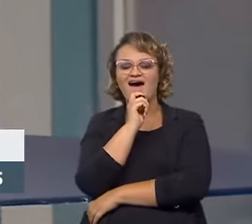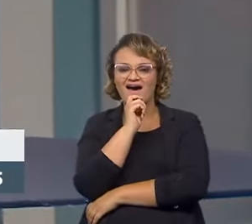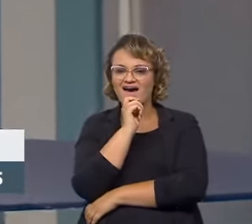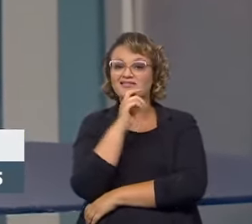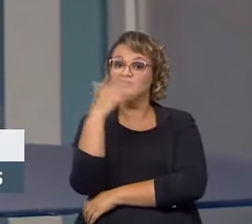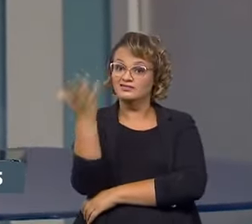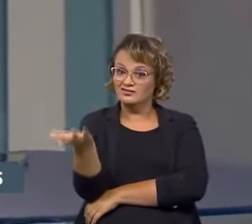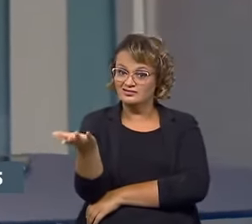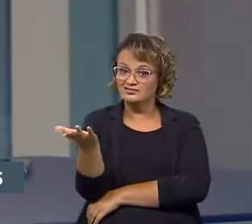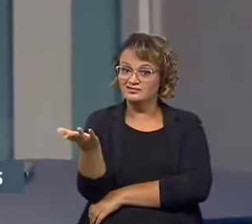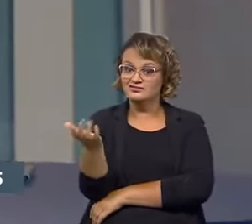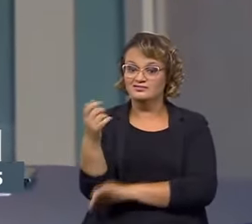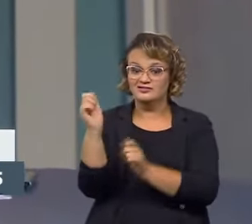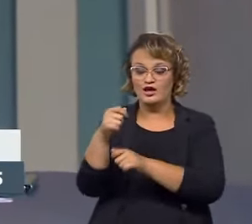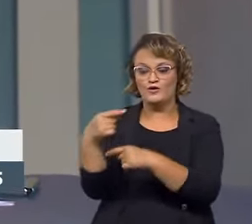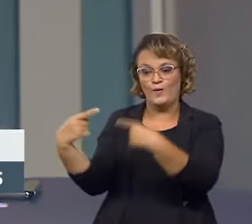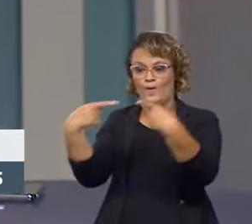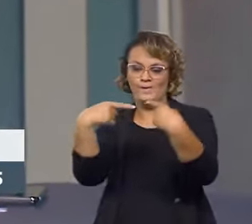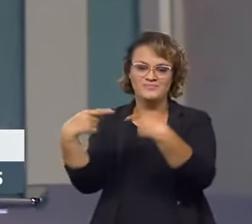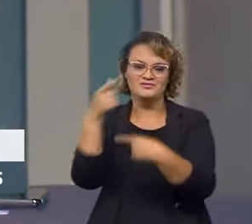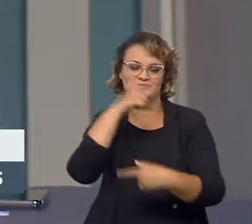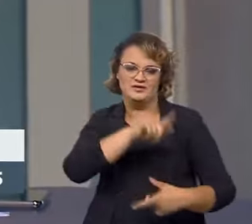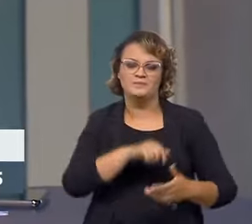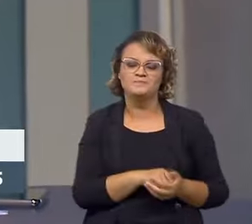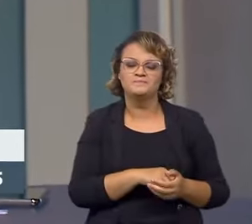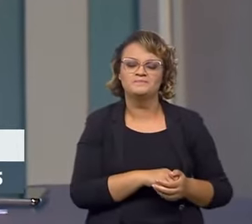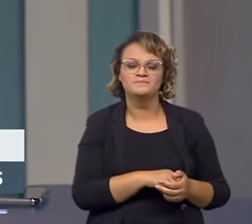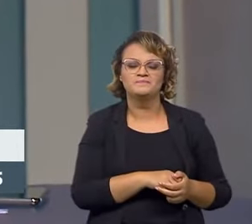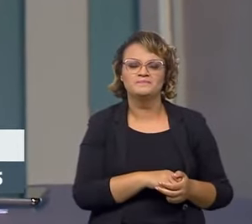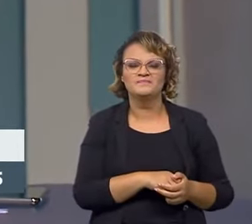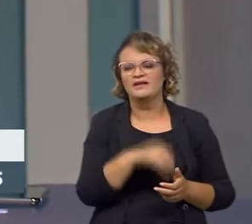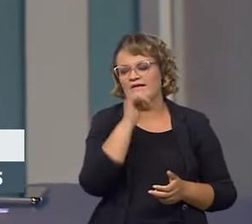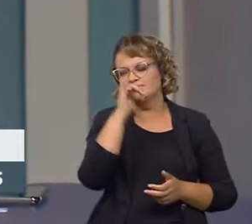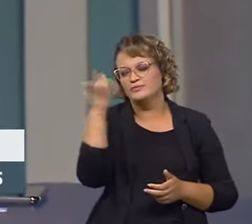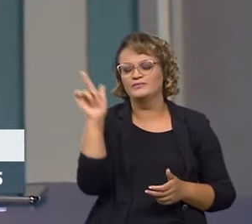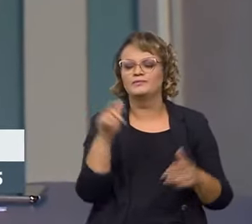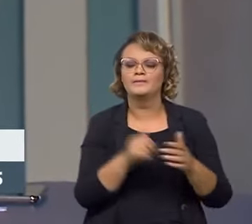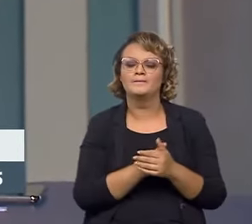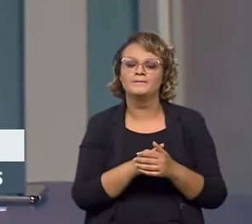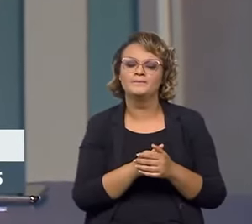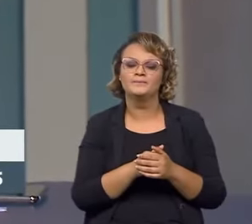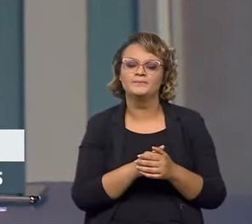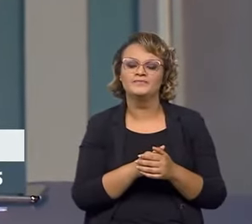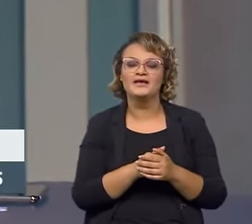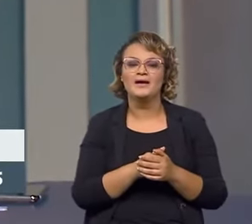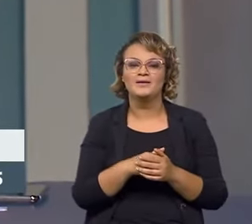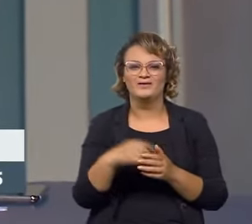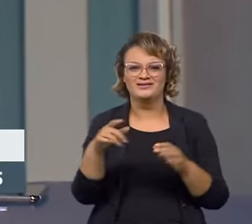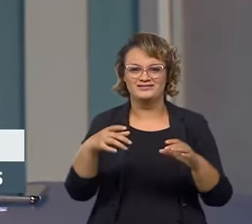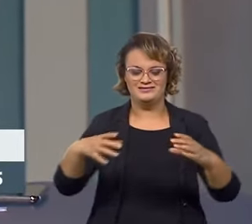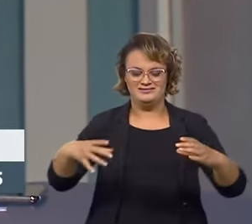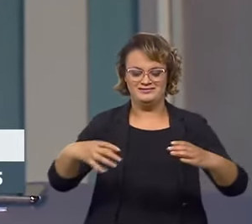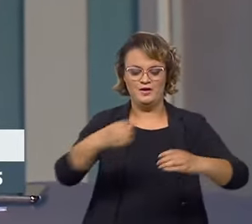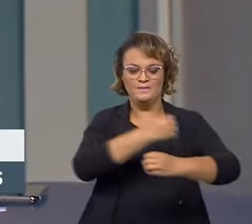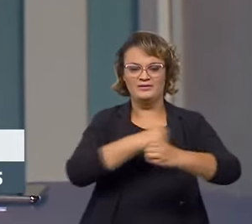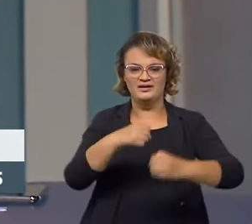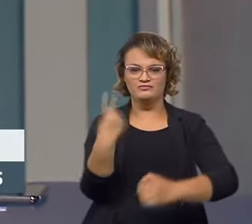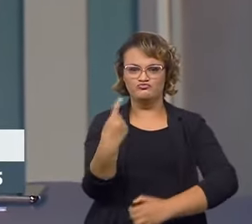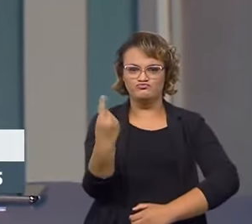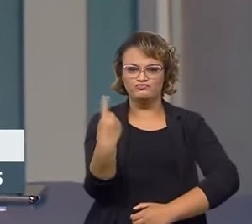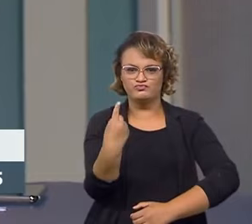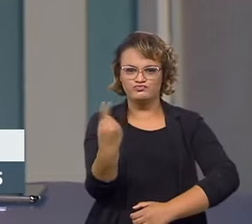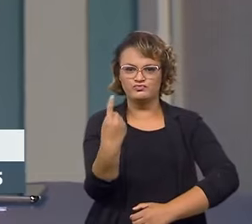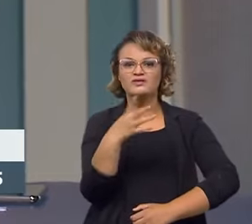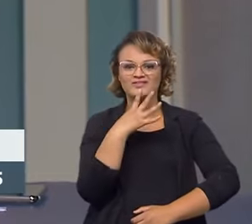com isso, ela também possa competir. Vou dar um outro exemplo que eu gosto de citar, A panela de pressão. A panela de pressão é